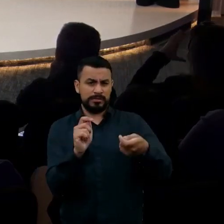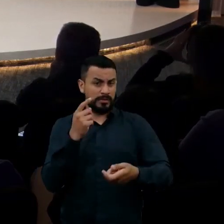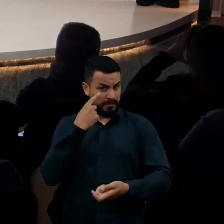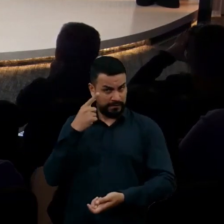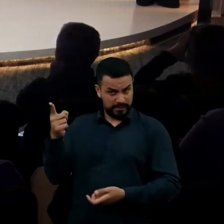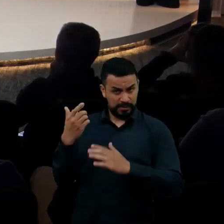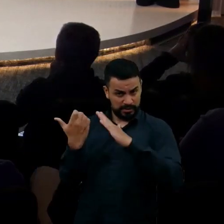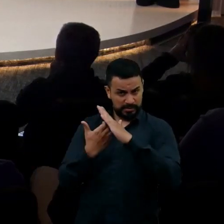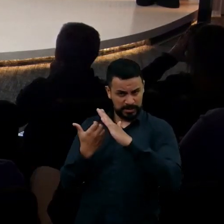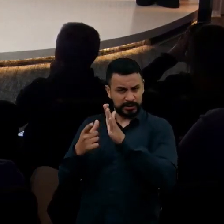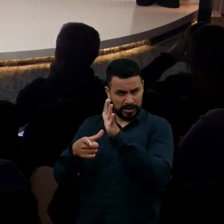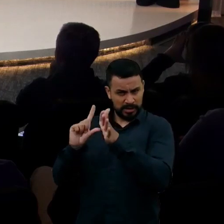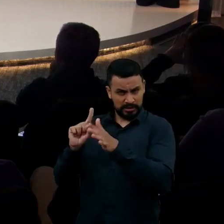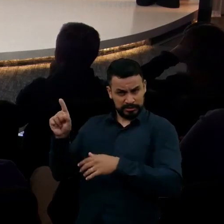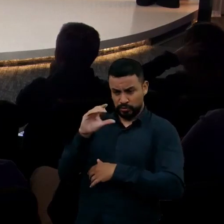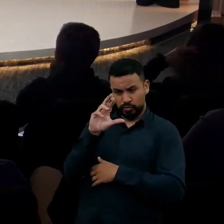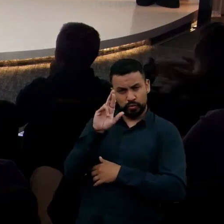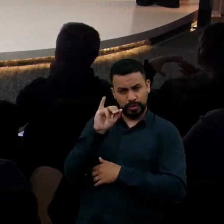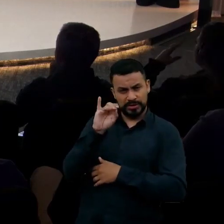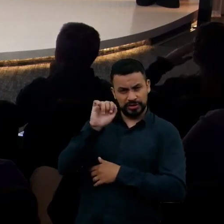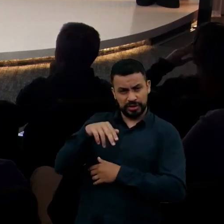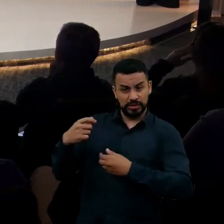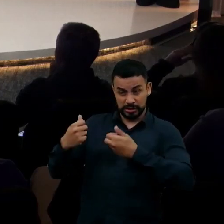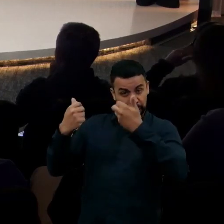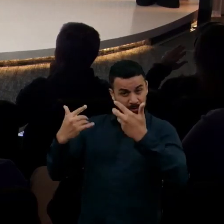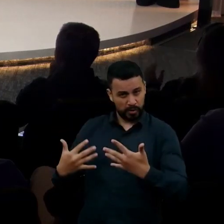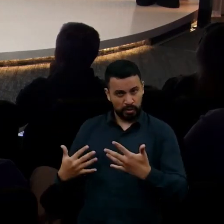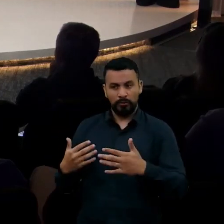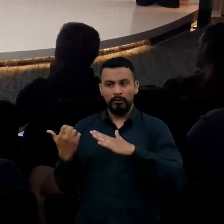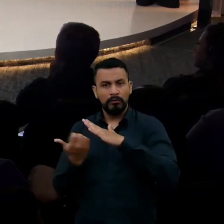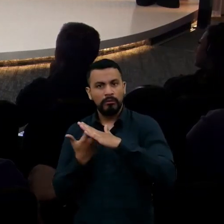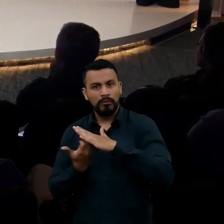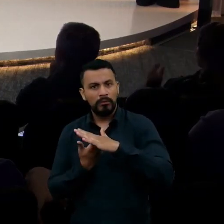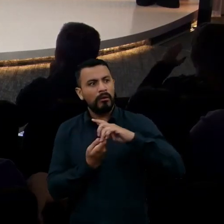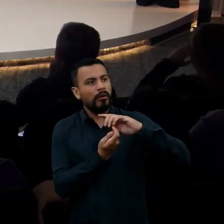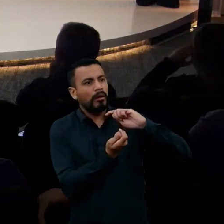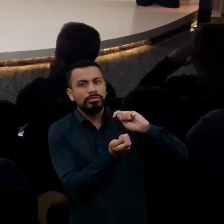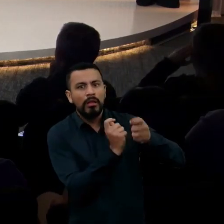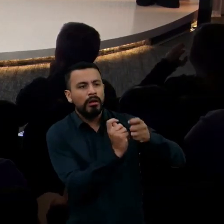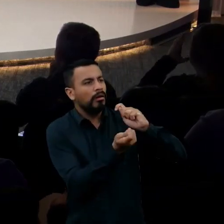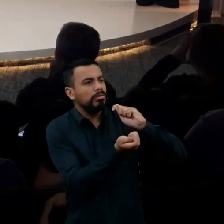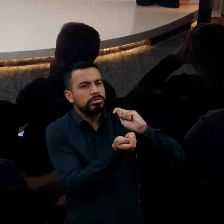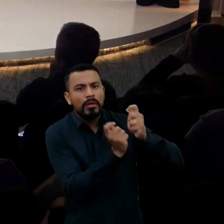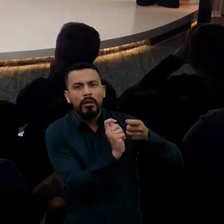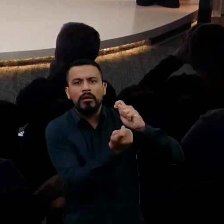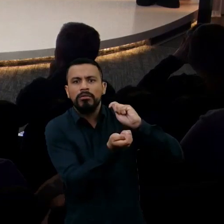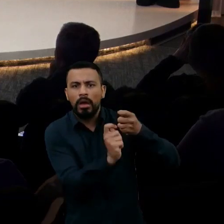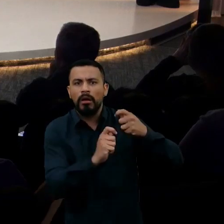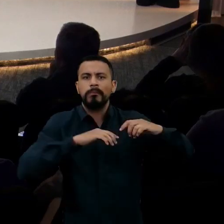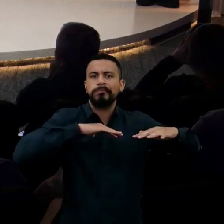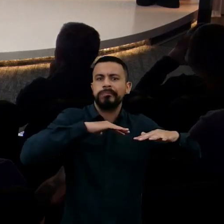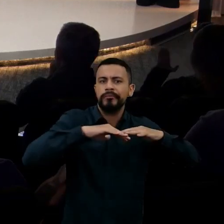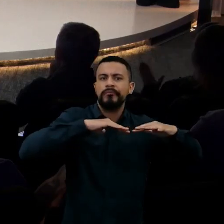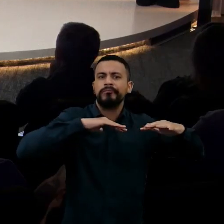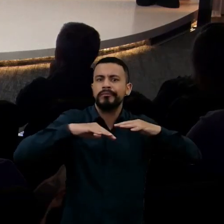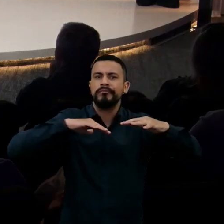foi descrito pelo Christian anteriormente, há muitas coisas que estão se movimentando, tentando se adaptar mais rápido, as corporações são muito